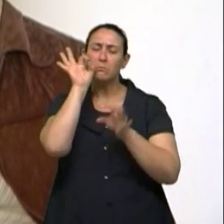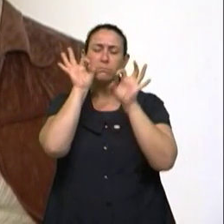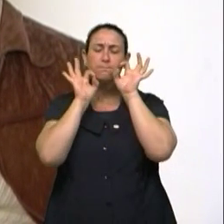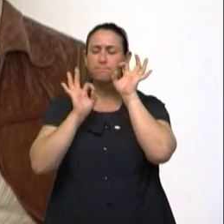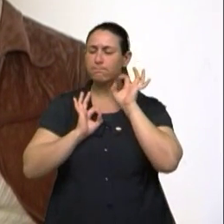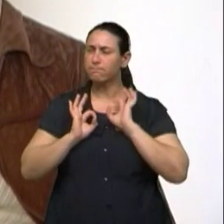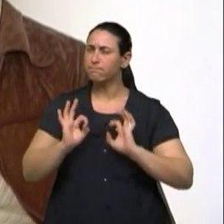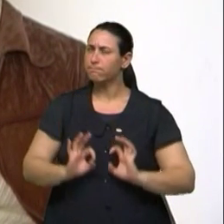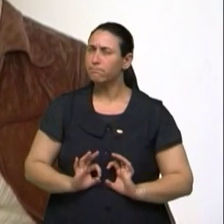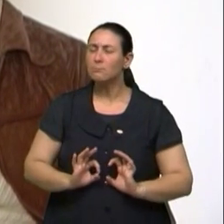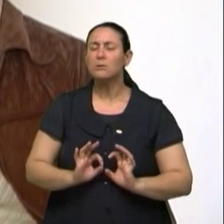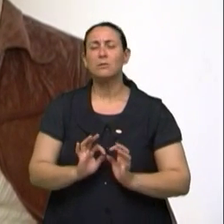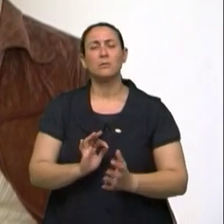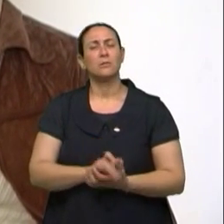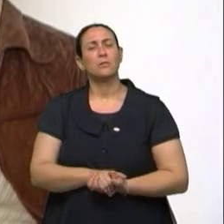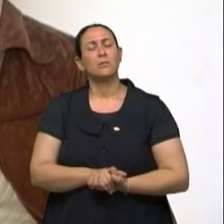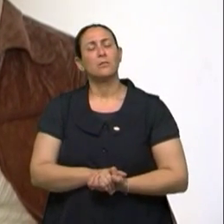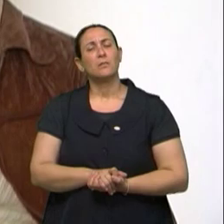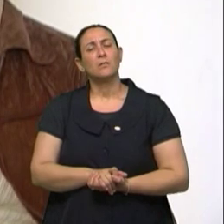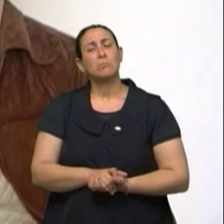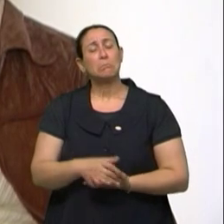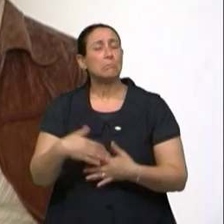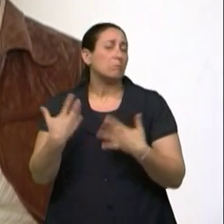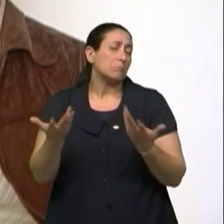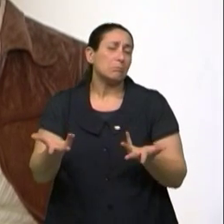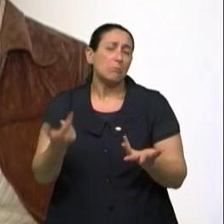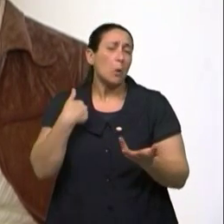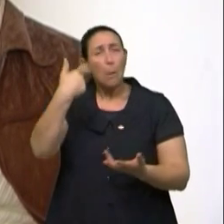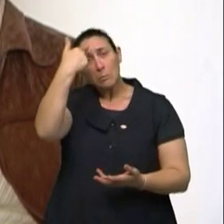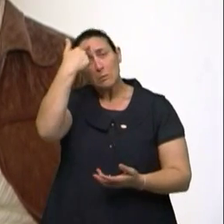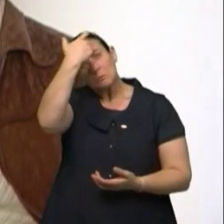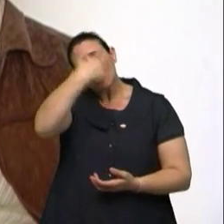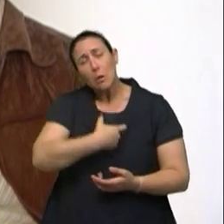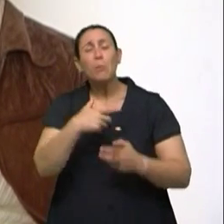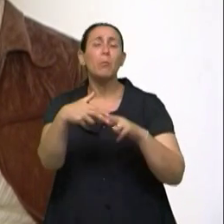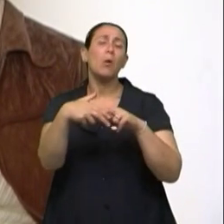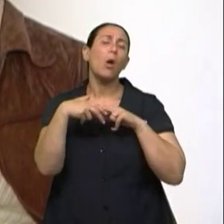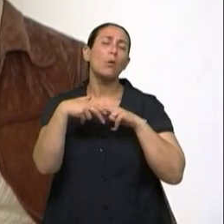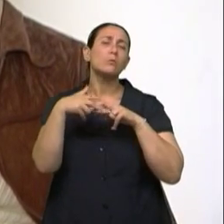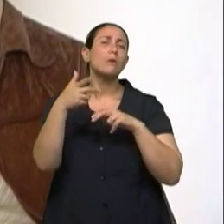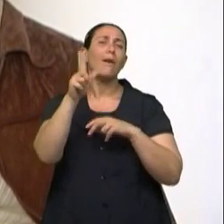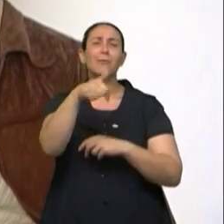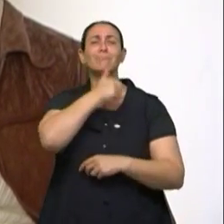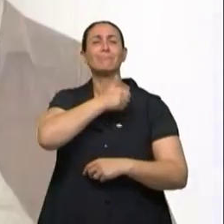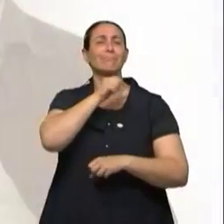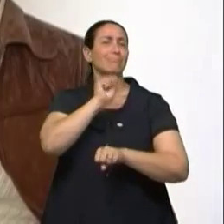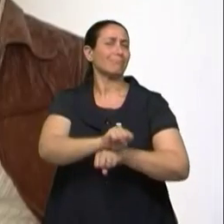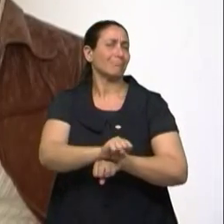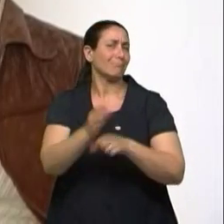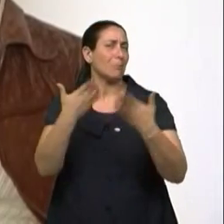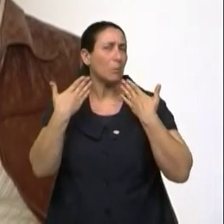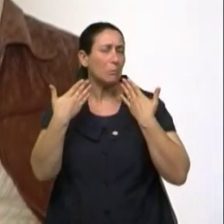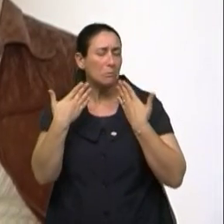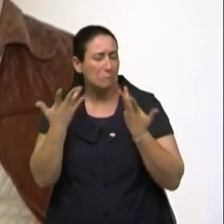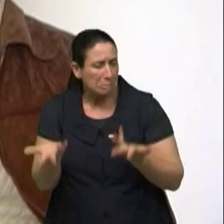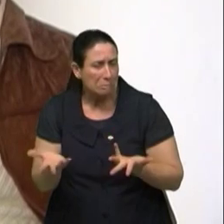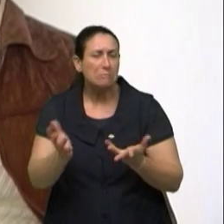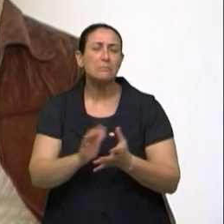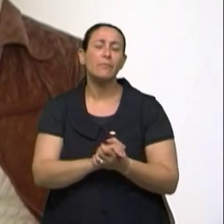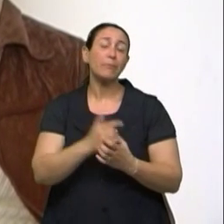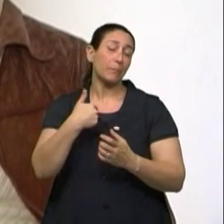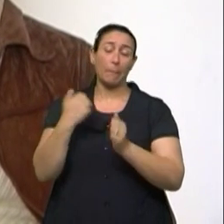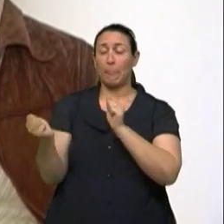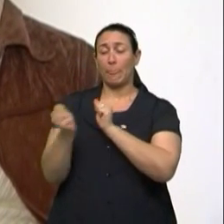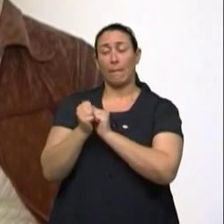no corpo. Só que eu achava que era devido à menopausa. Fui levar minha